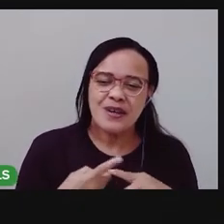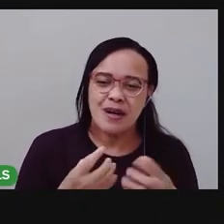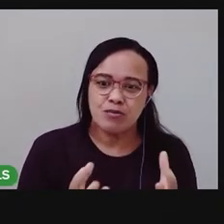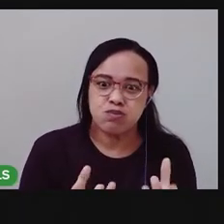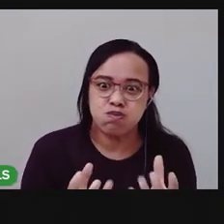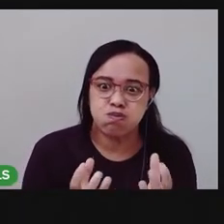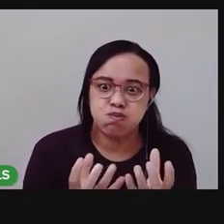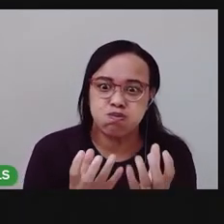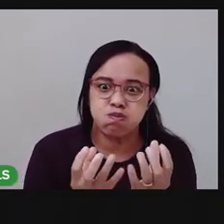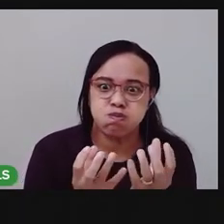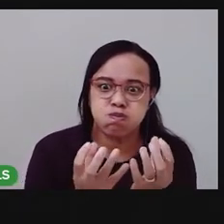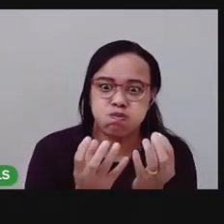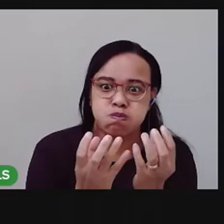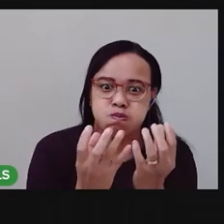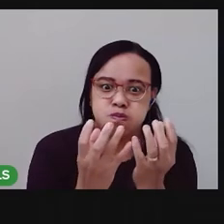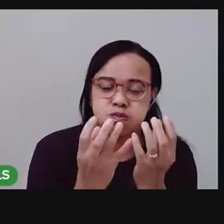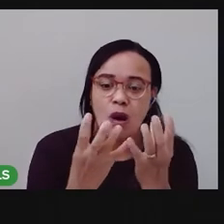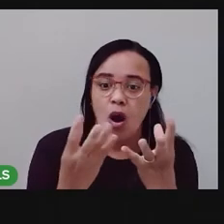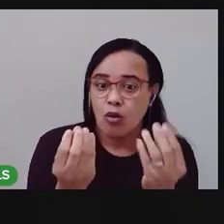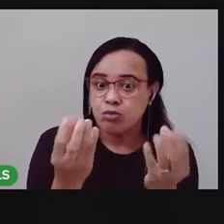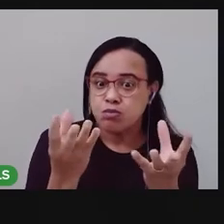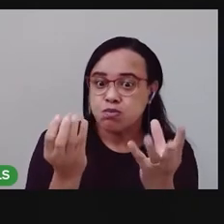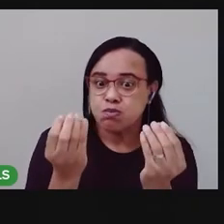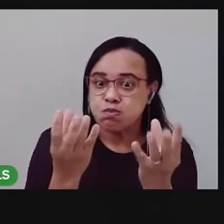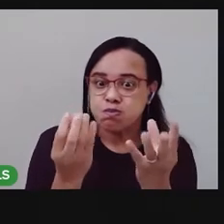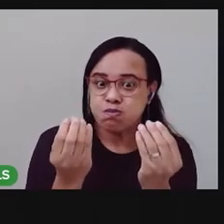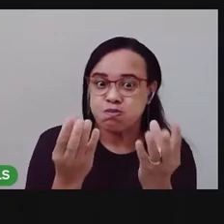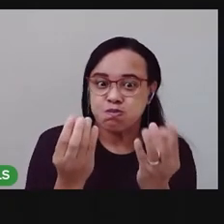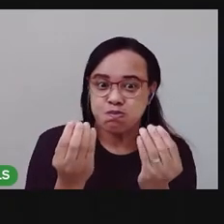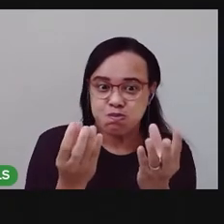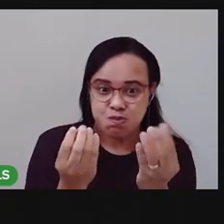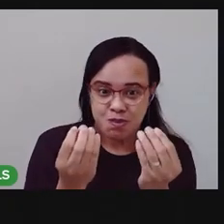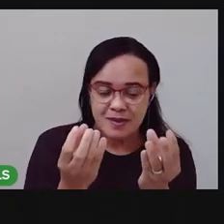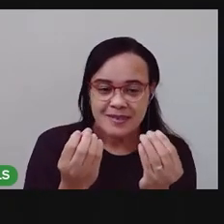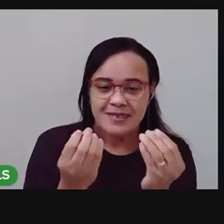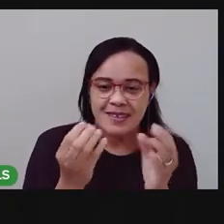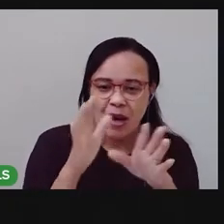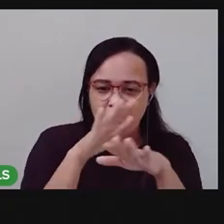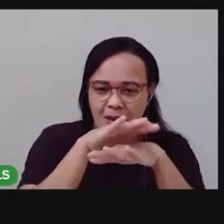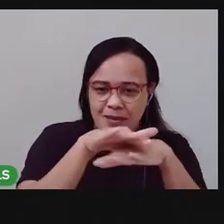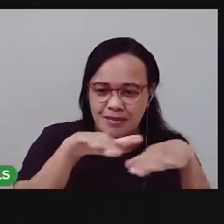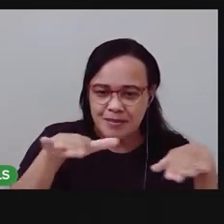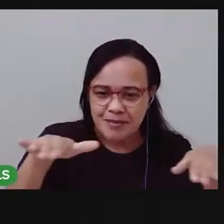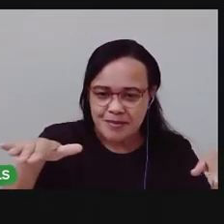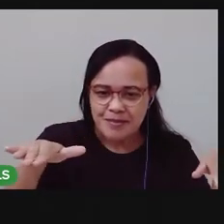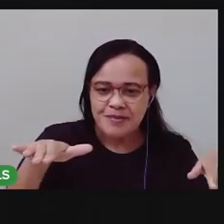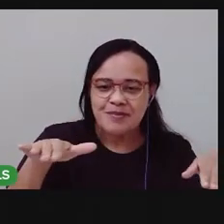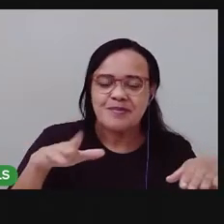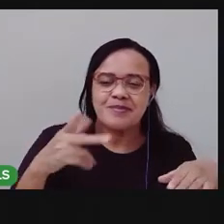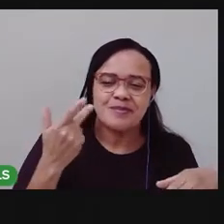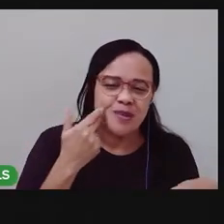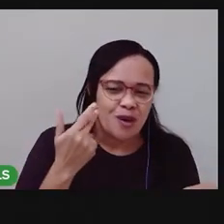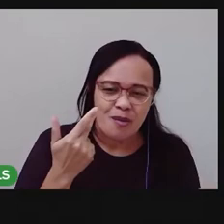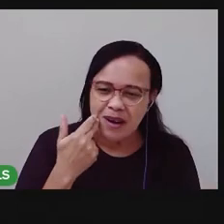borbulhou borbulhou borbulhou bastante mas agora ele já ó já desceu